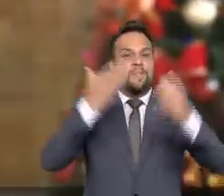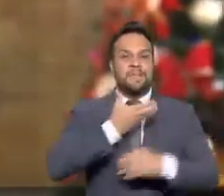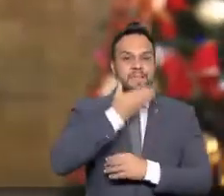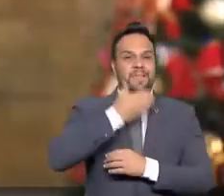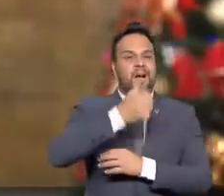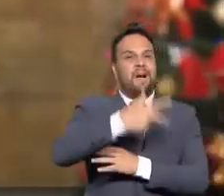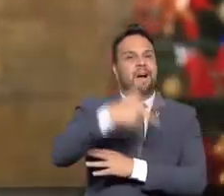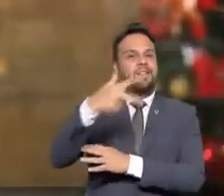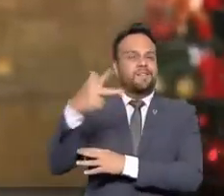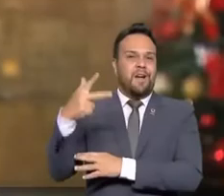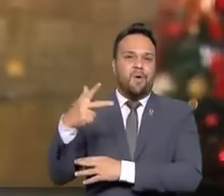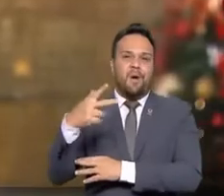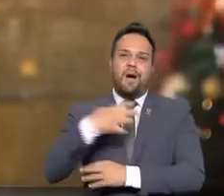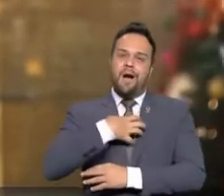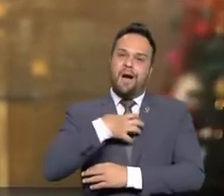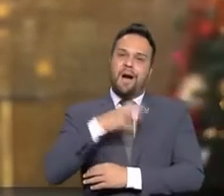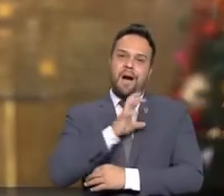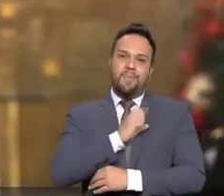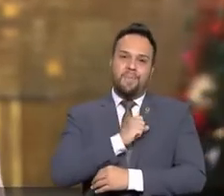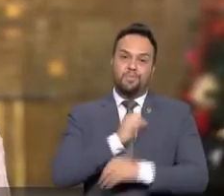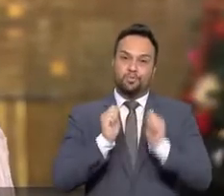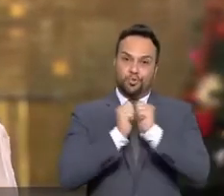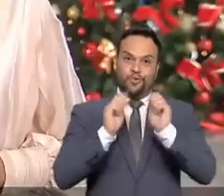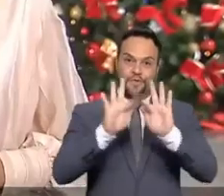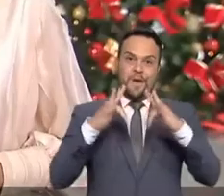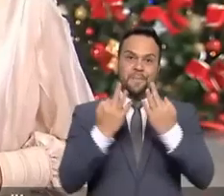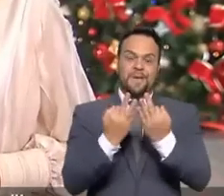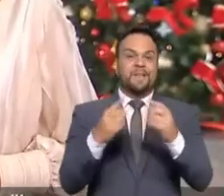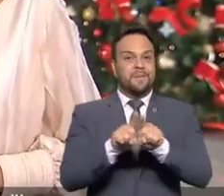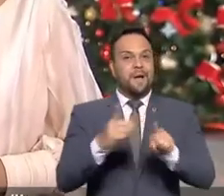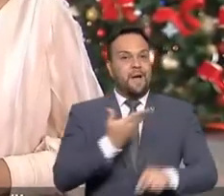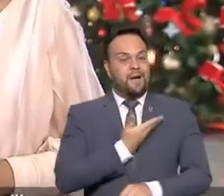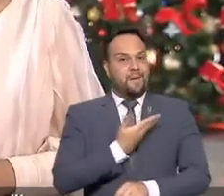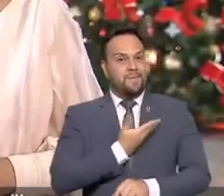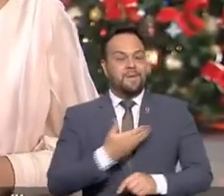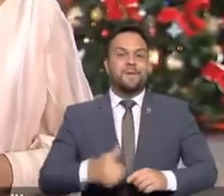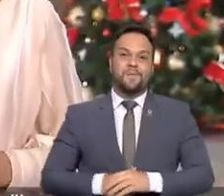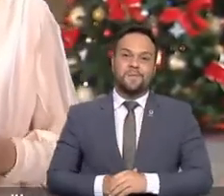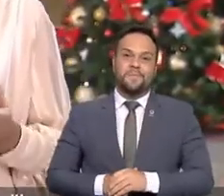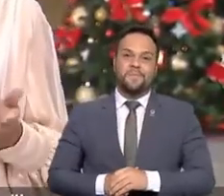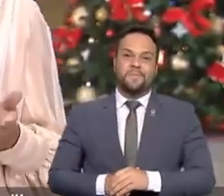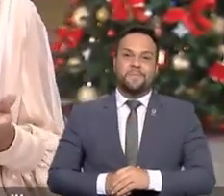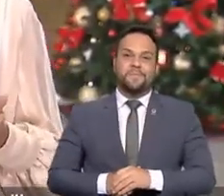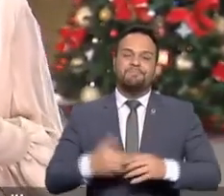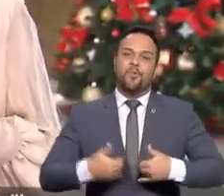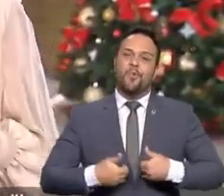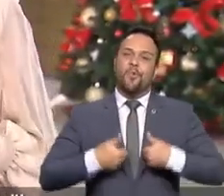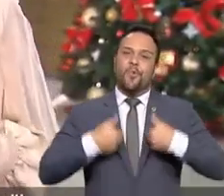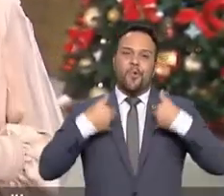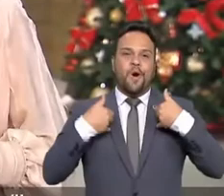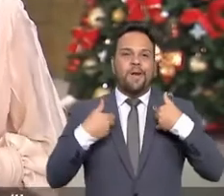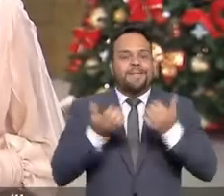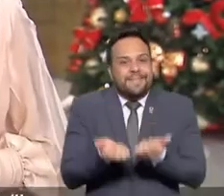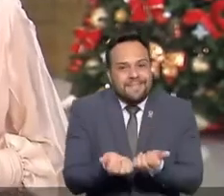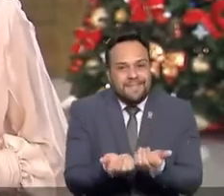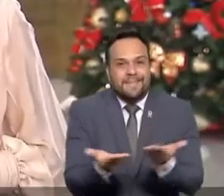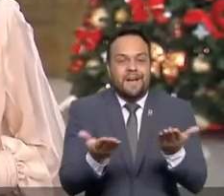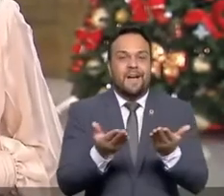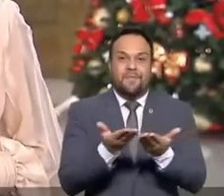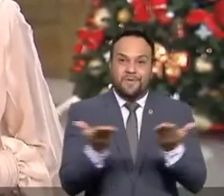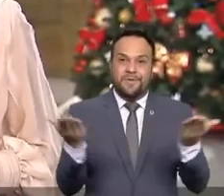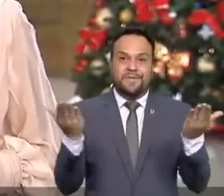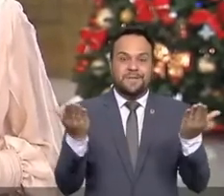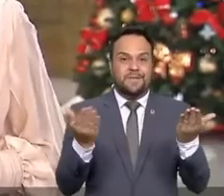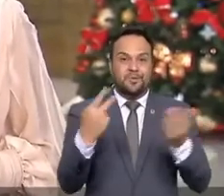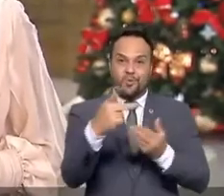jeito que amamos, com nossos familiares e amigos. Temos a honra de desejar a você e a sua família um